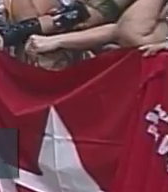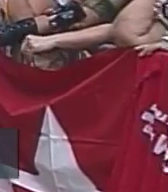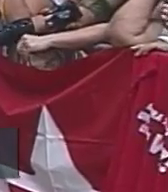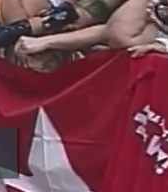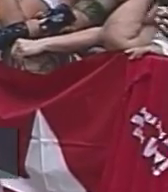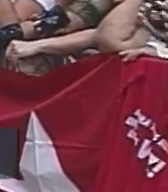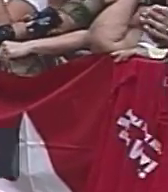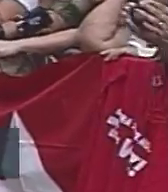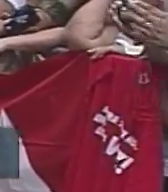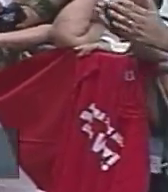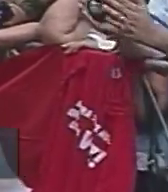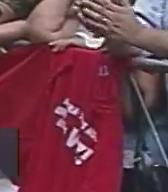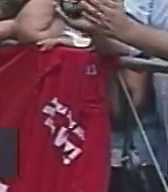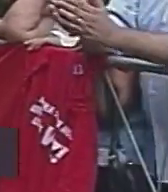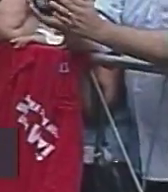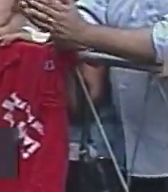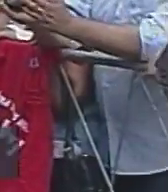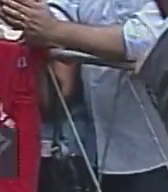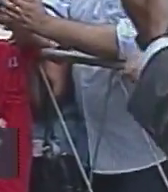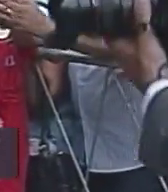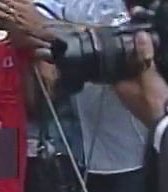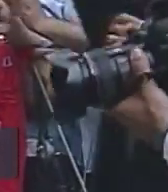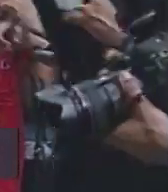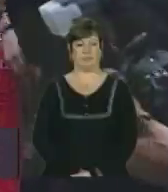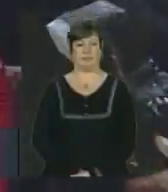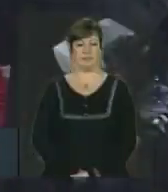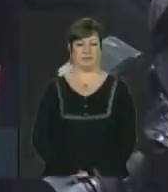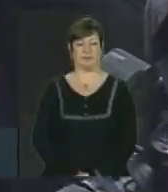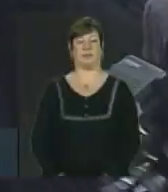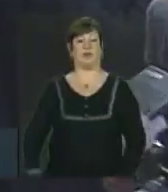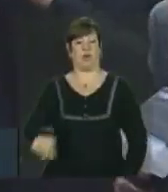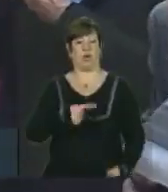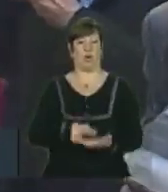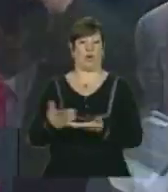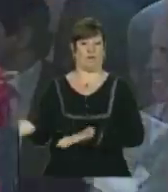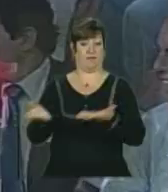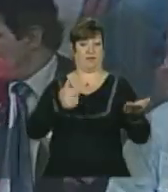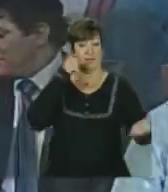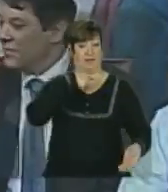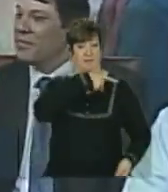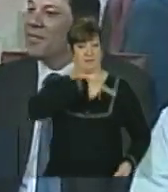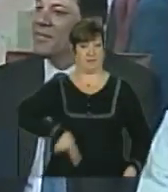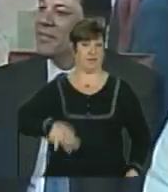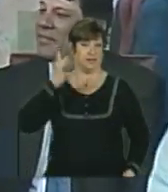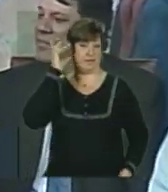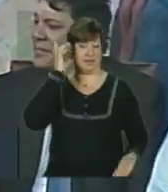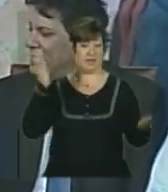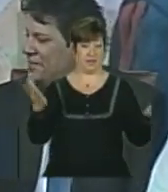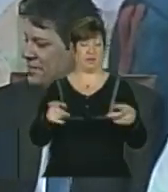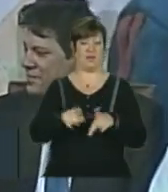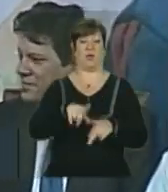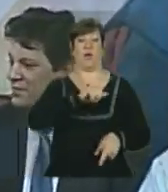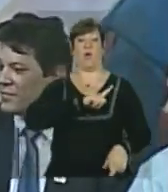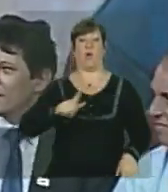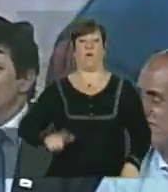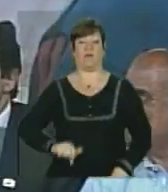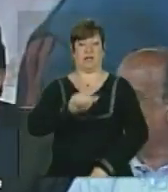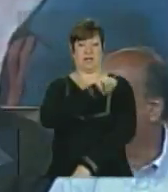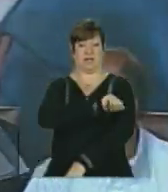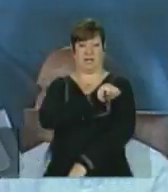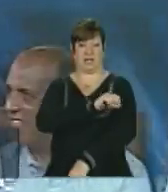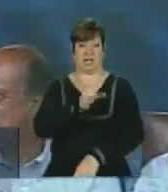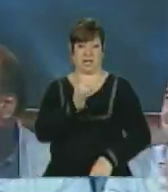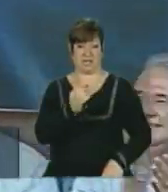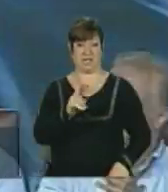Neste momento, convidamos a senhora presidenta da República, Dilma Rousseff, o governador do Rio de Janeiro,